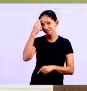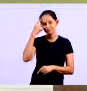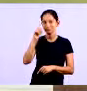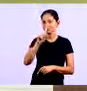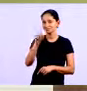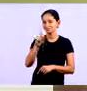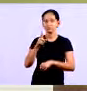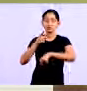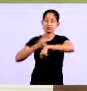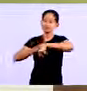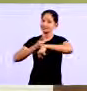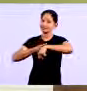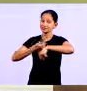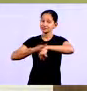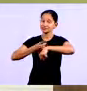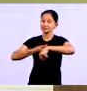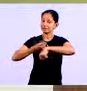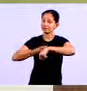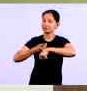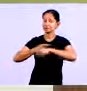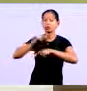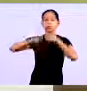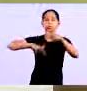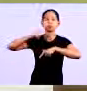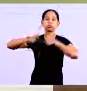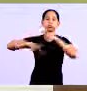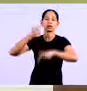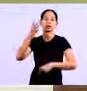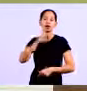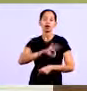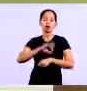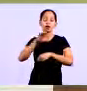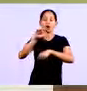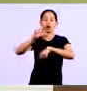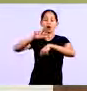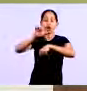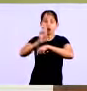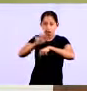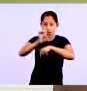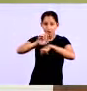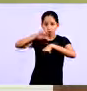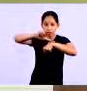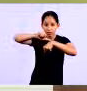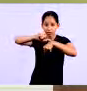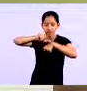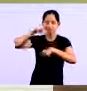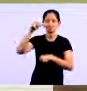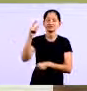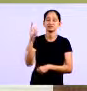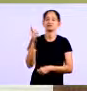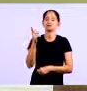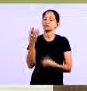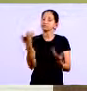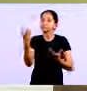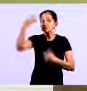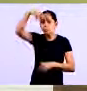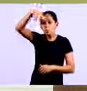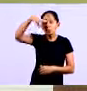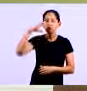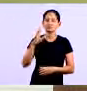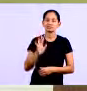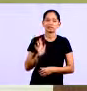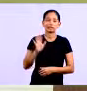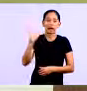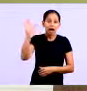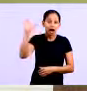normal de trabalho estendia a jornada de trabalho pagava hora extra energia elétrica mais cara então esses custos